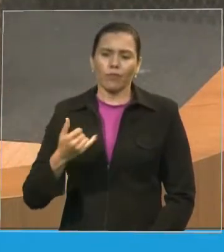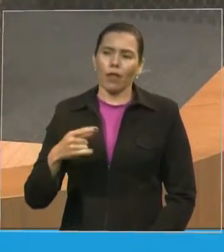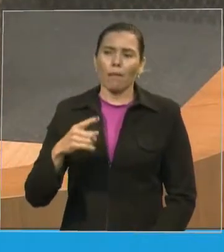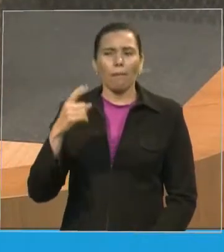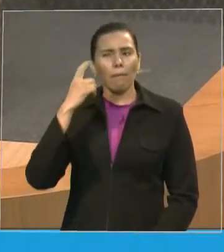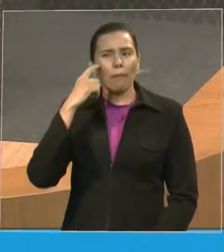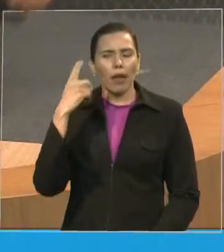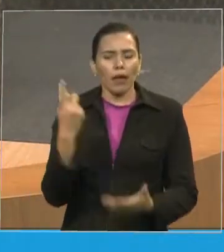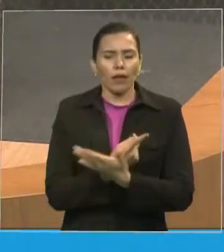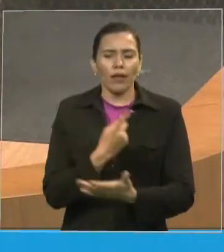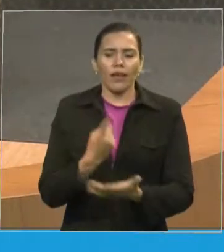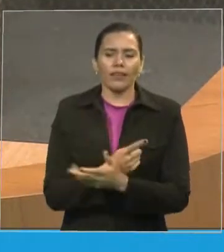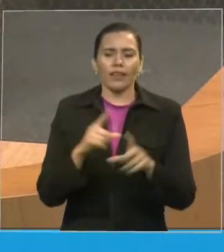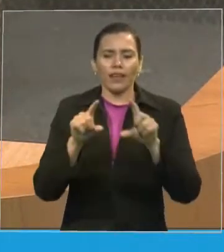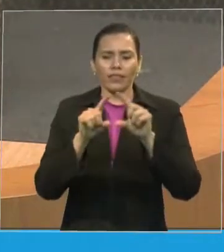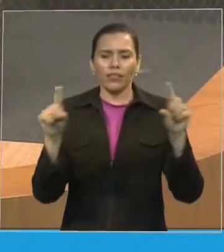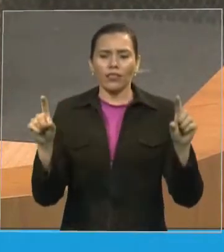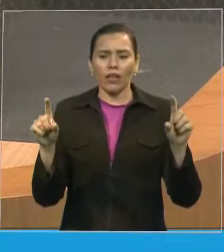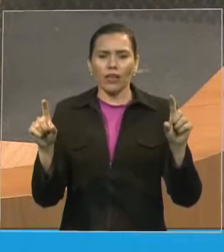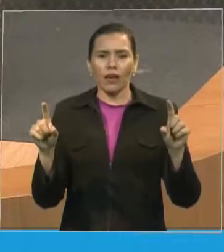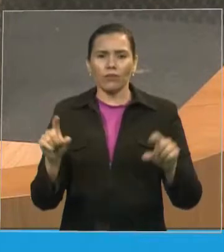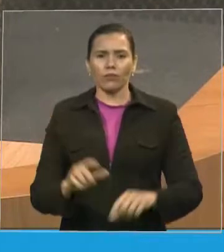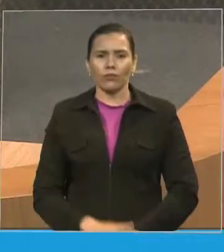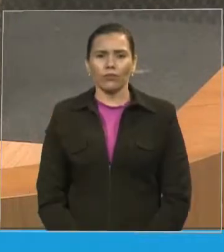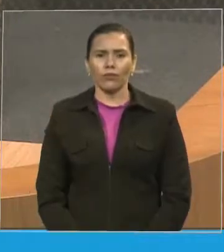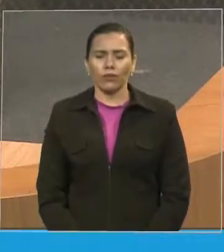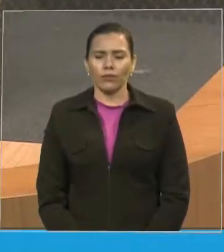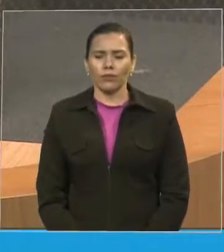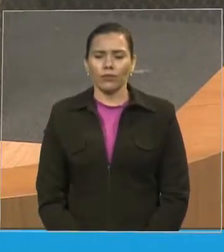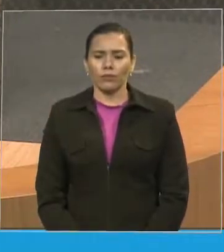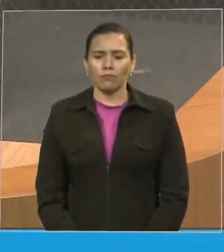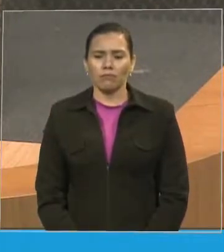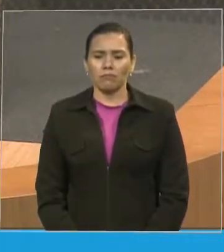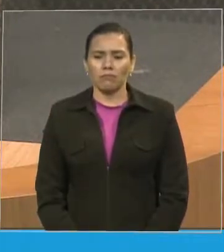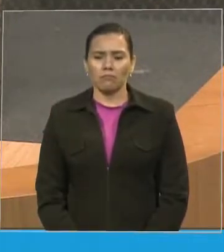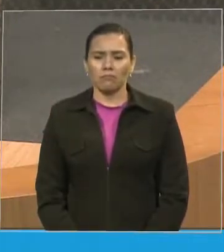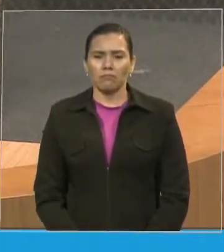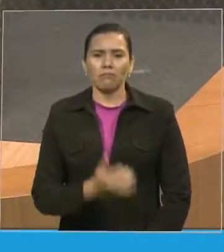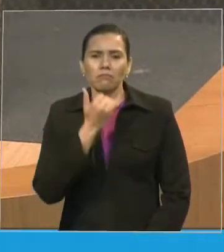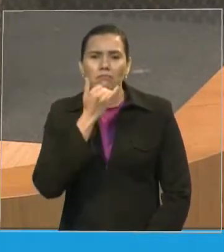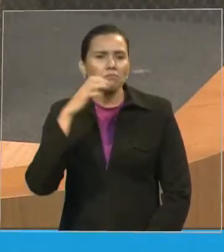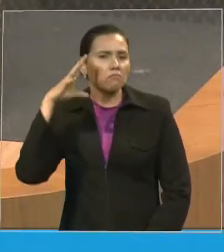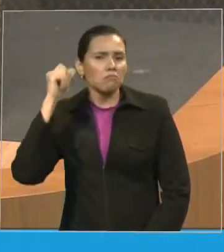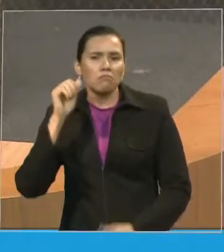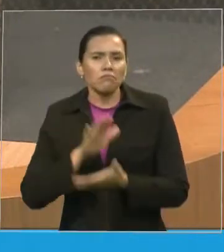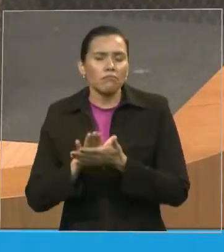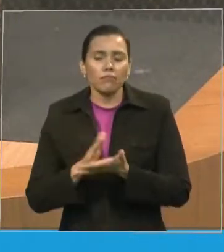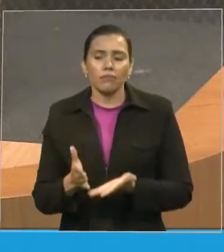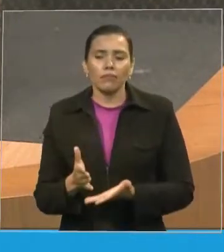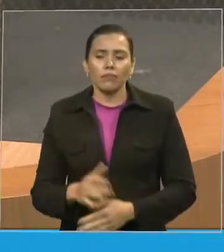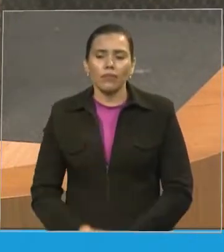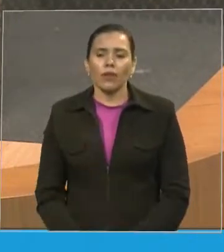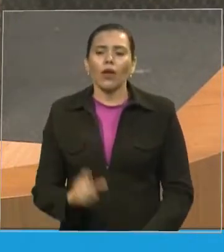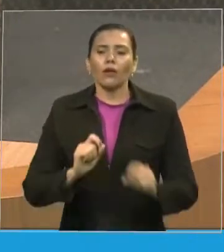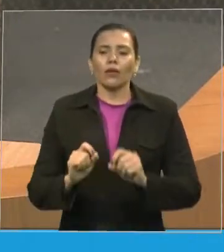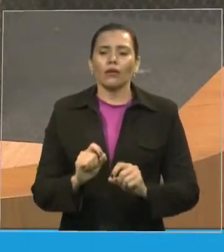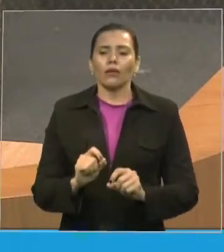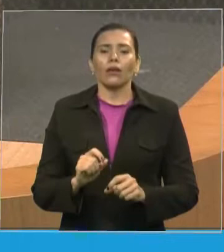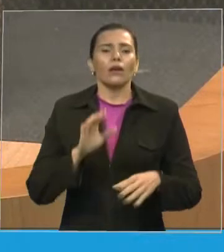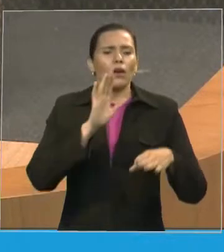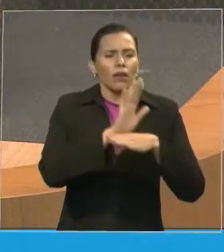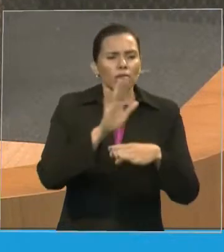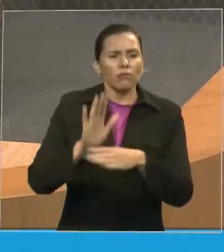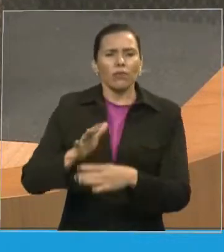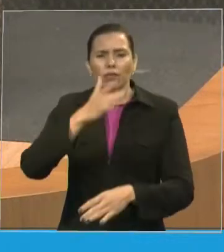Piauí há pouco tempo, no impacto missionário e social e construirmos casa para pobres, ajudar quem precisava de